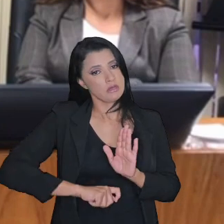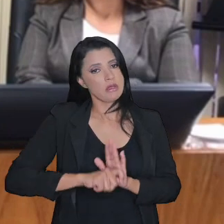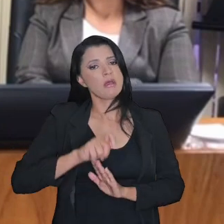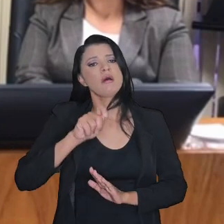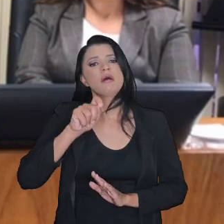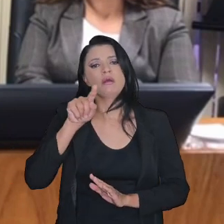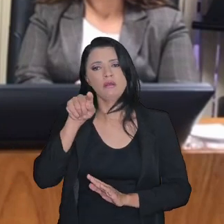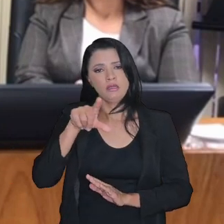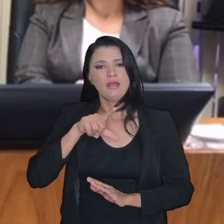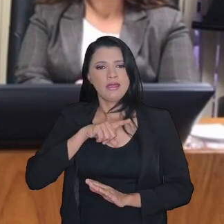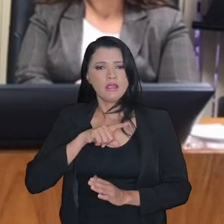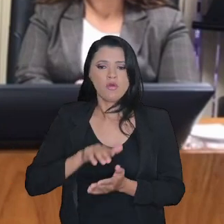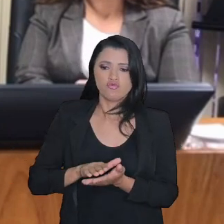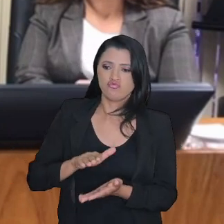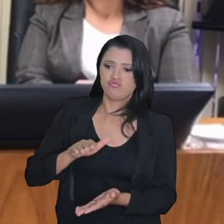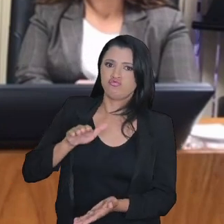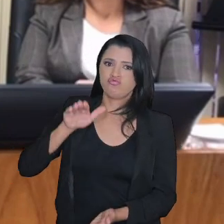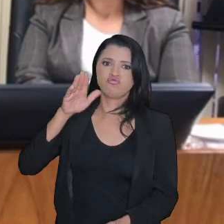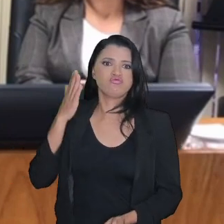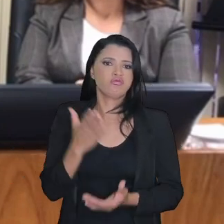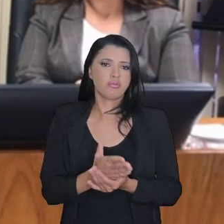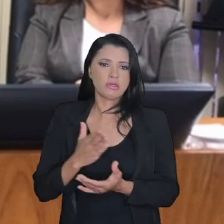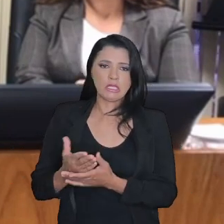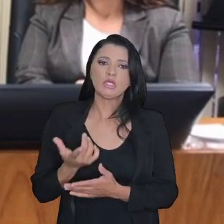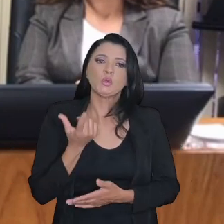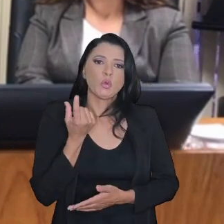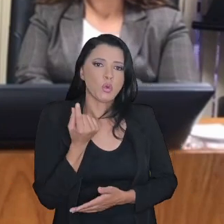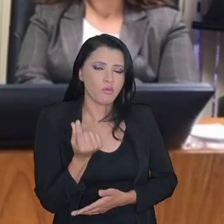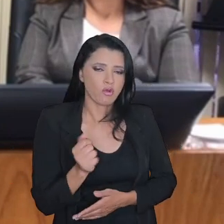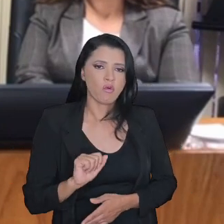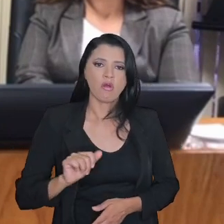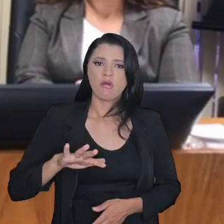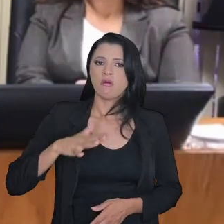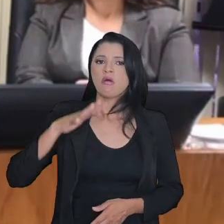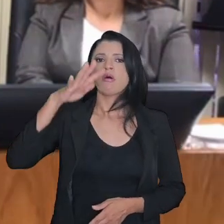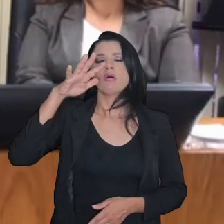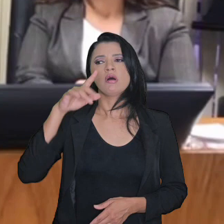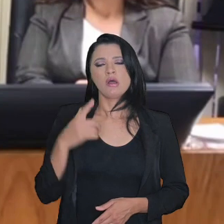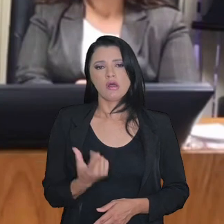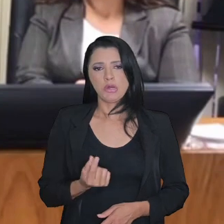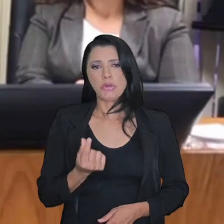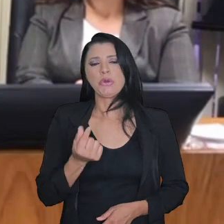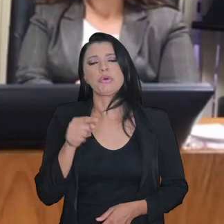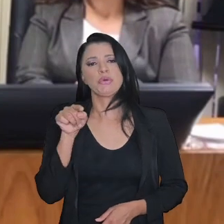e os valores desenvolvidos são valores que demandam